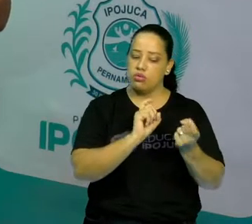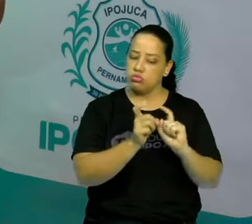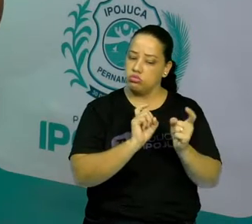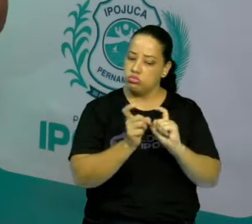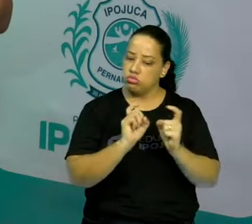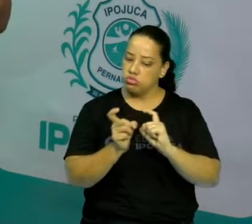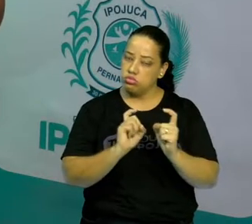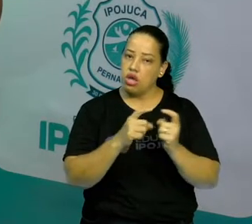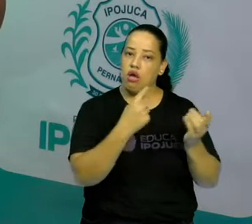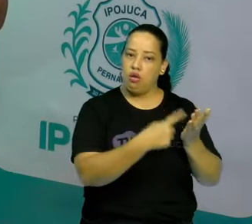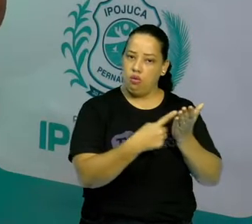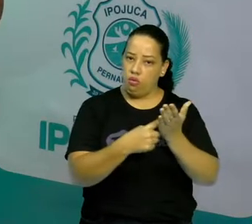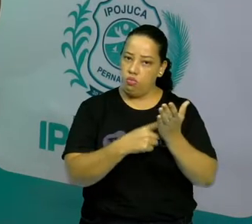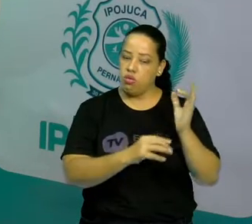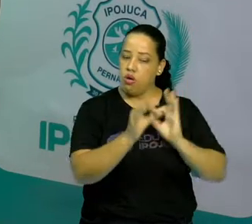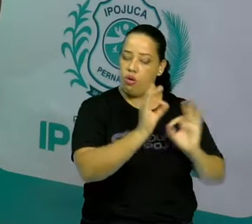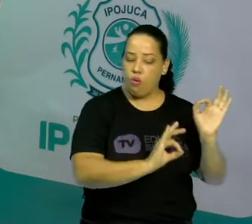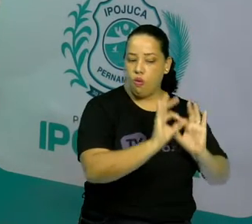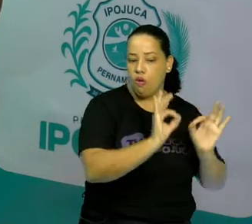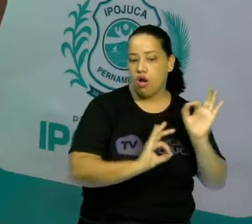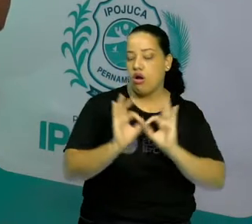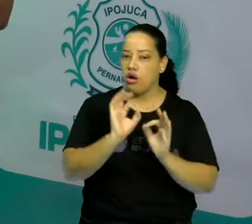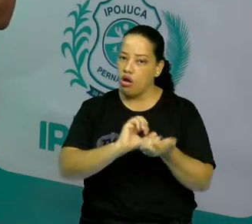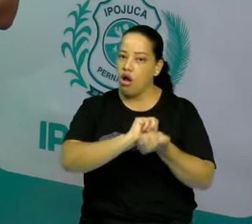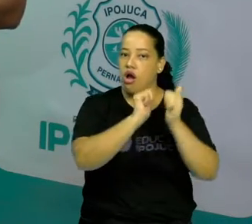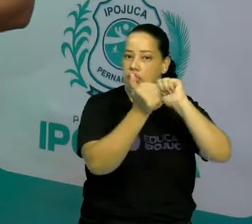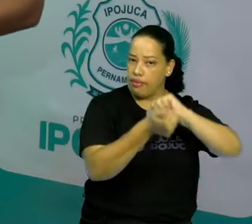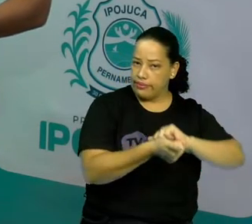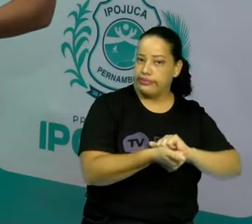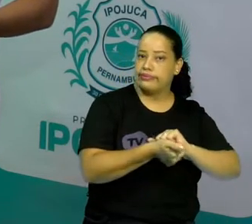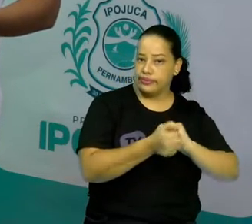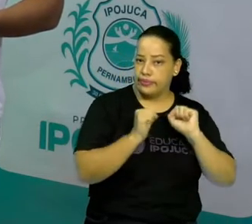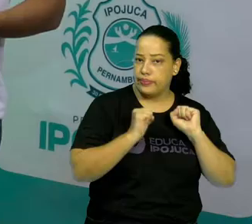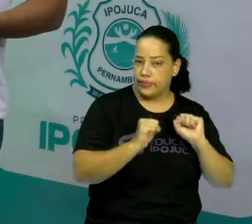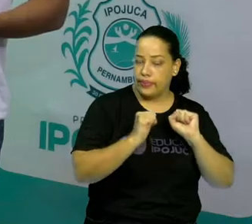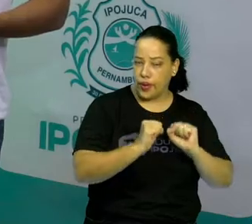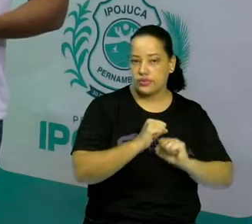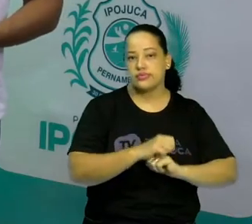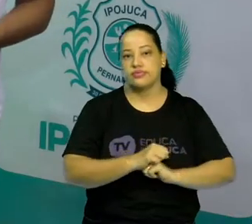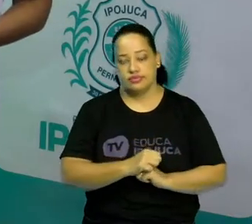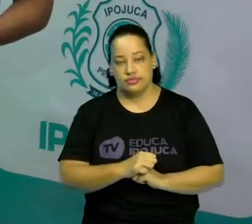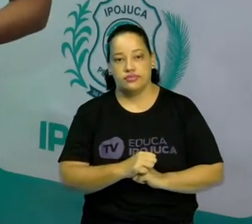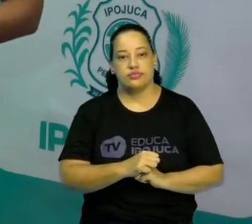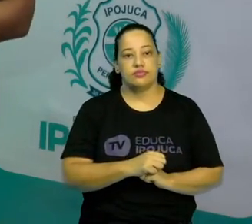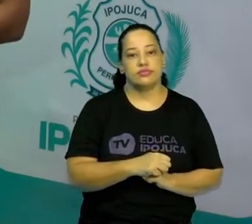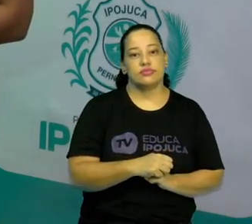podem ser reorganizadas, readaptadas para que ocorra da melhor maneira.